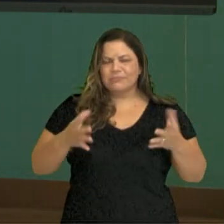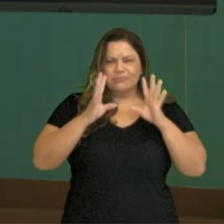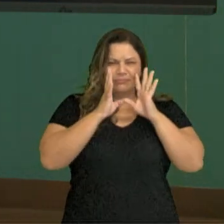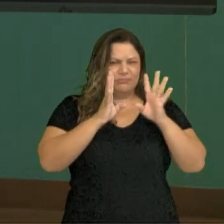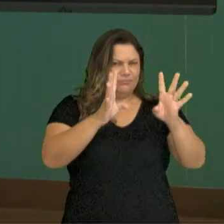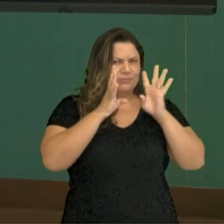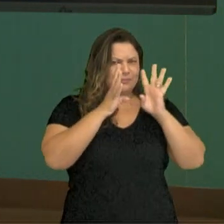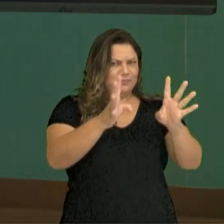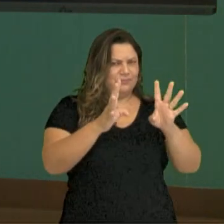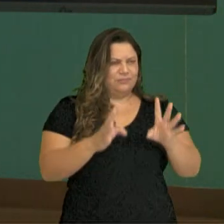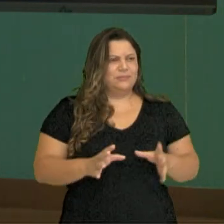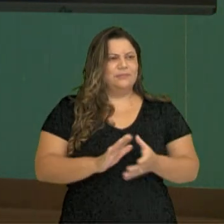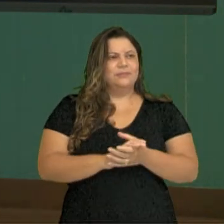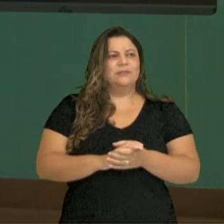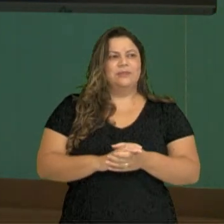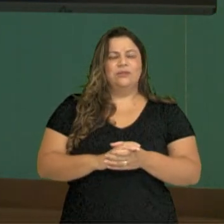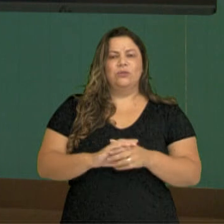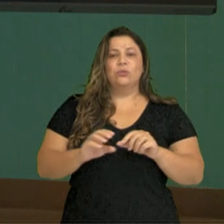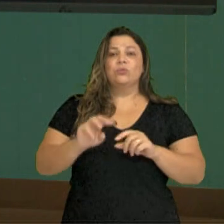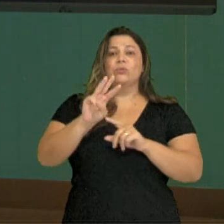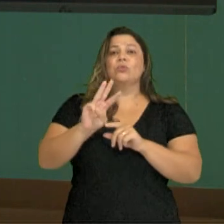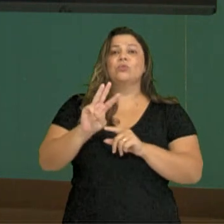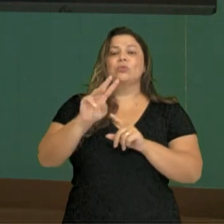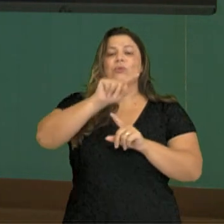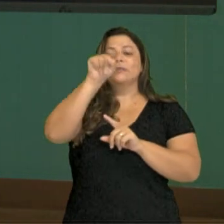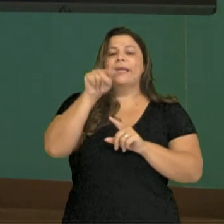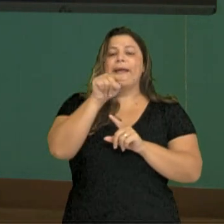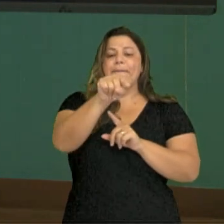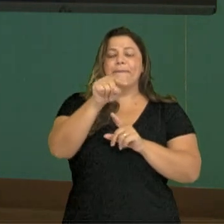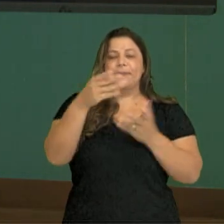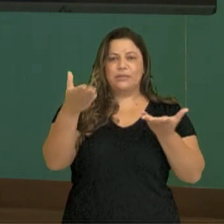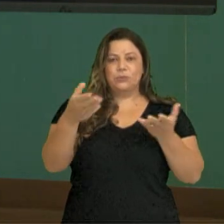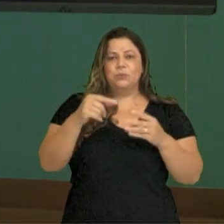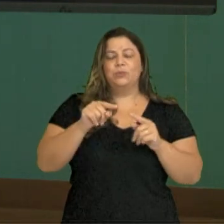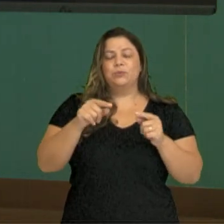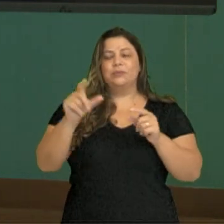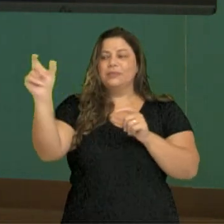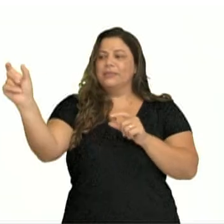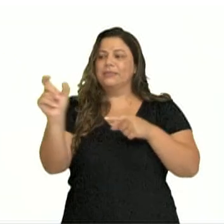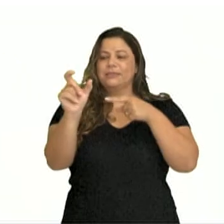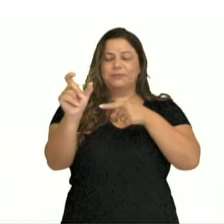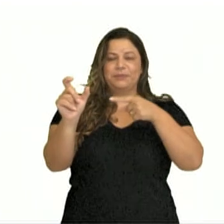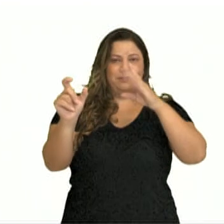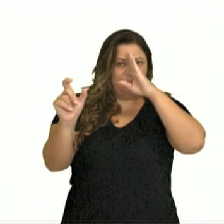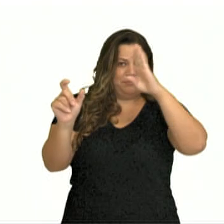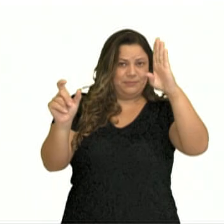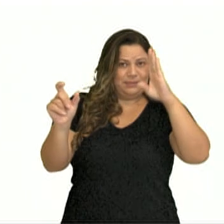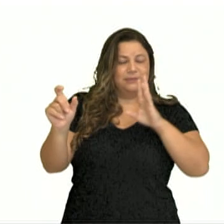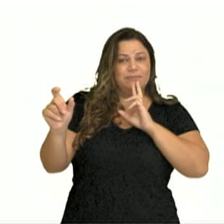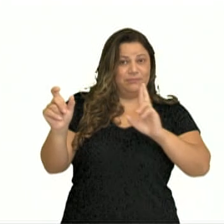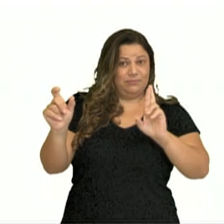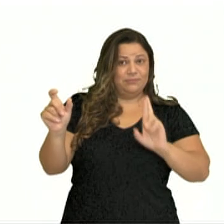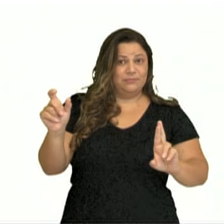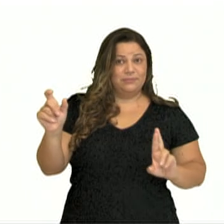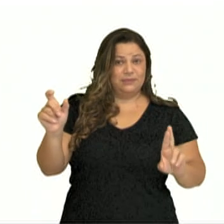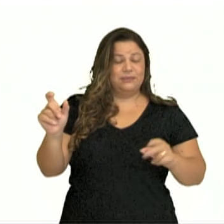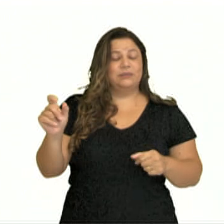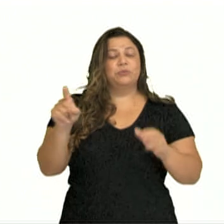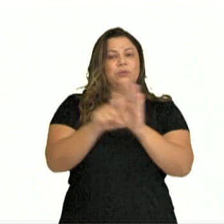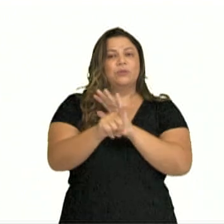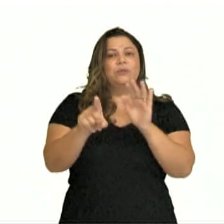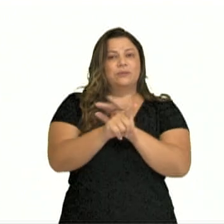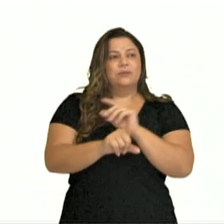sempre atenção nos pronomes interrogativos e nas palavrinhas-chaves. As respostas para essas